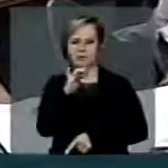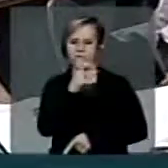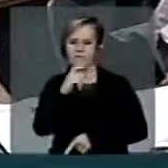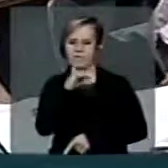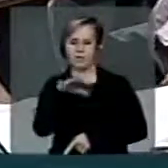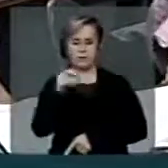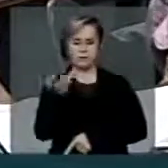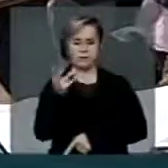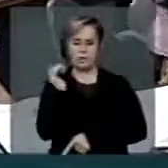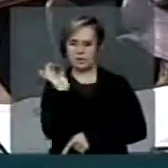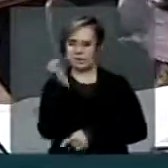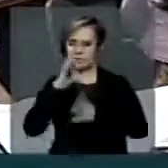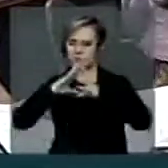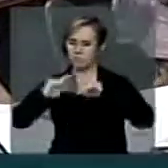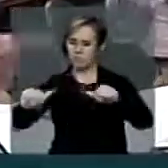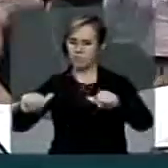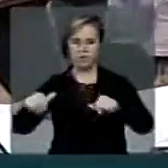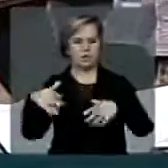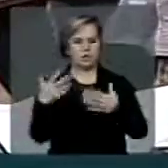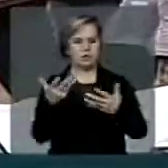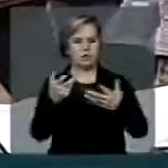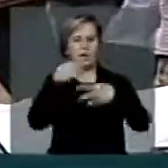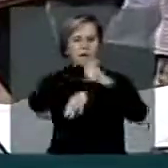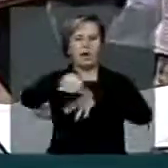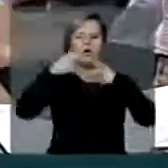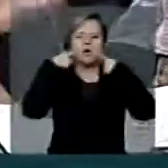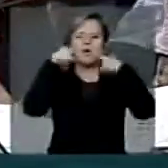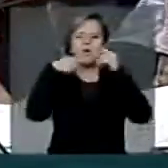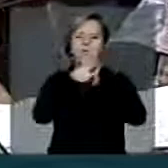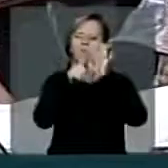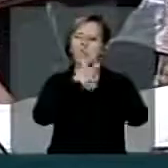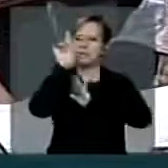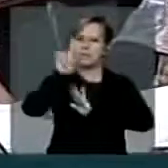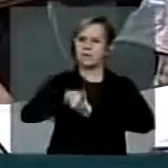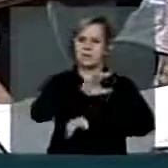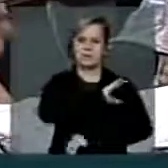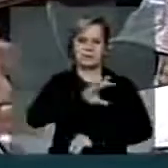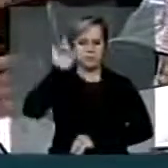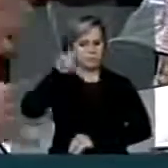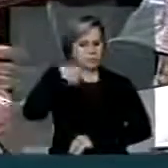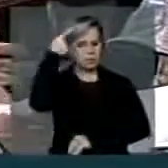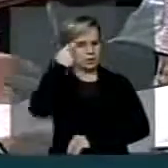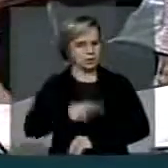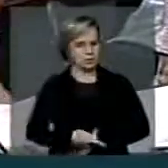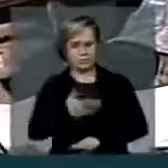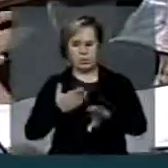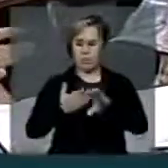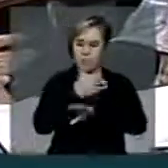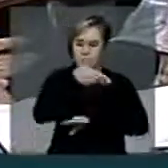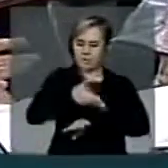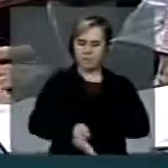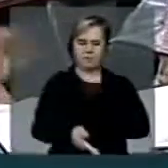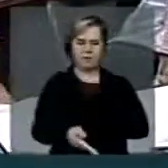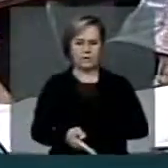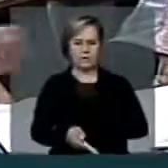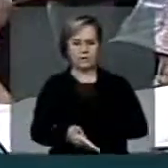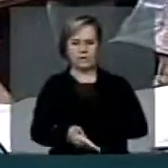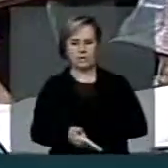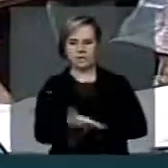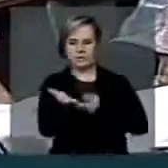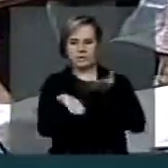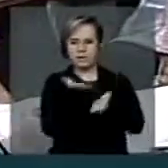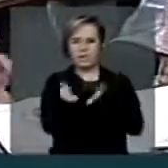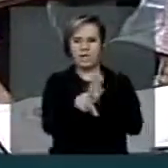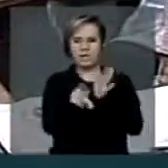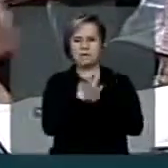enquanto o povo está no meio das ruas reclamando por direito, a Comissão de Direitos Humanos aprova aqui o cura gay, e o deputado